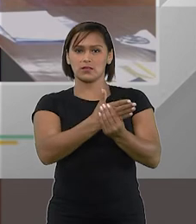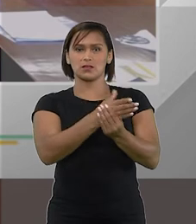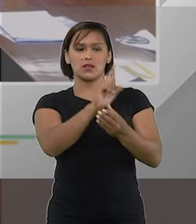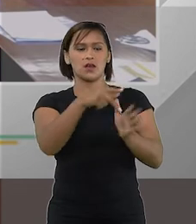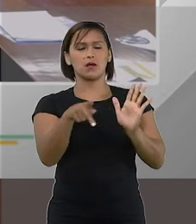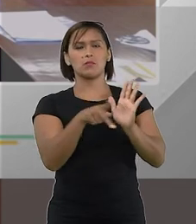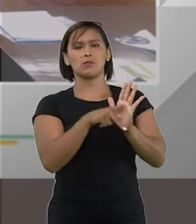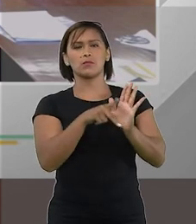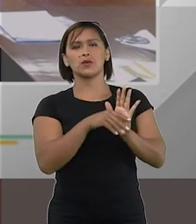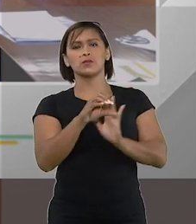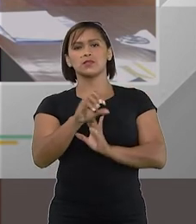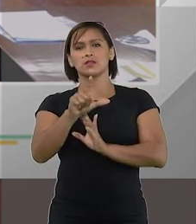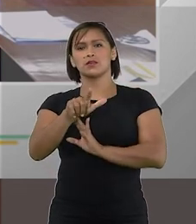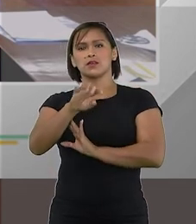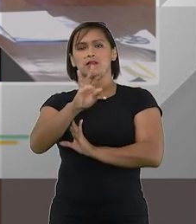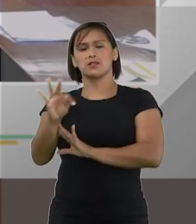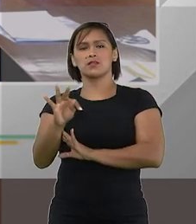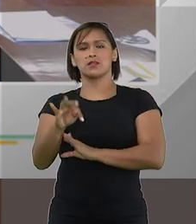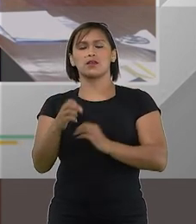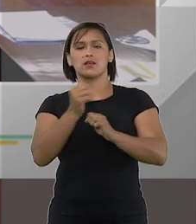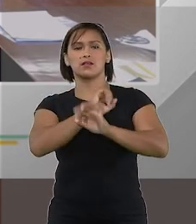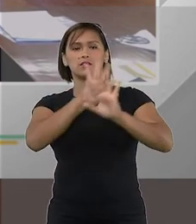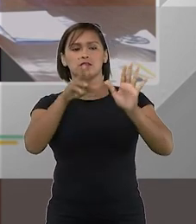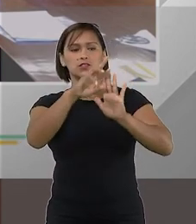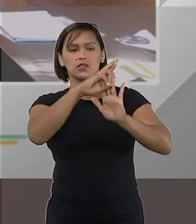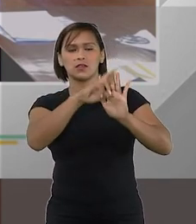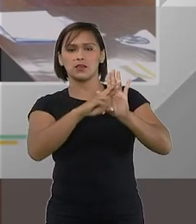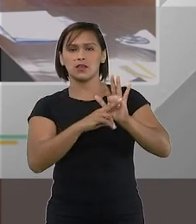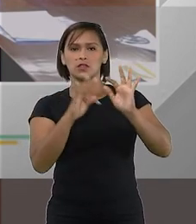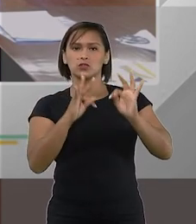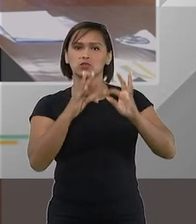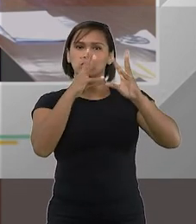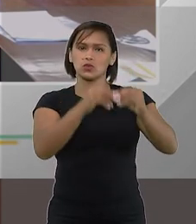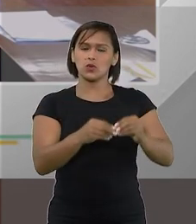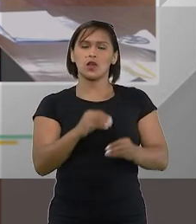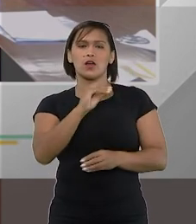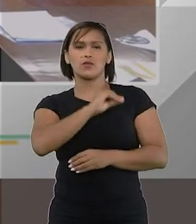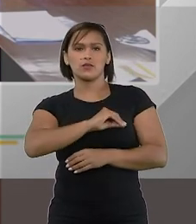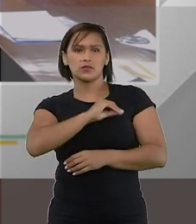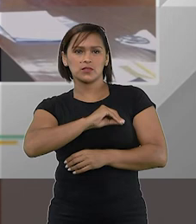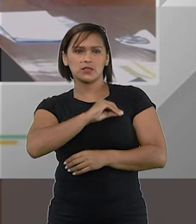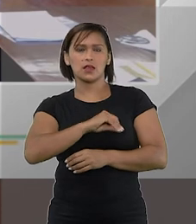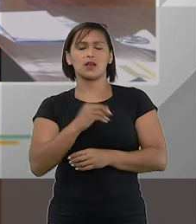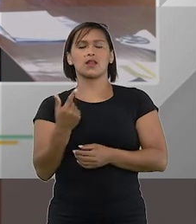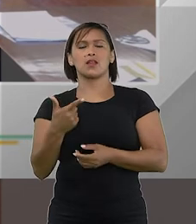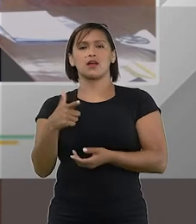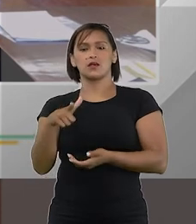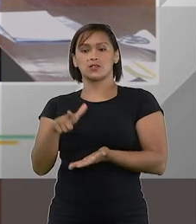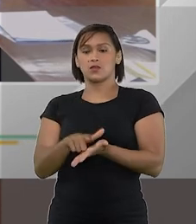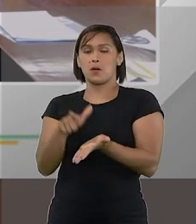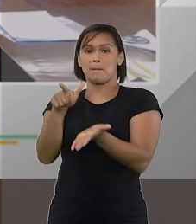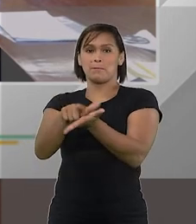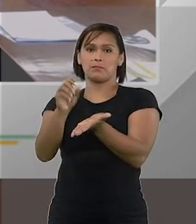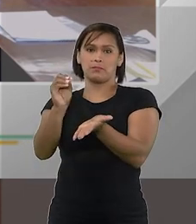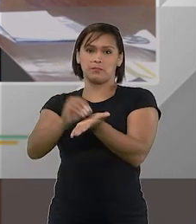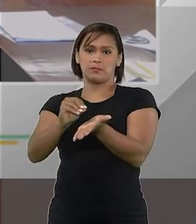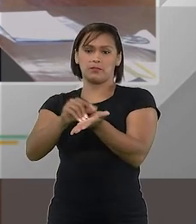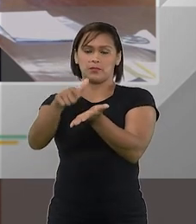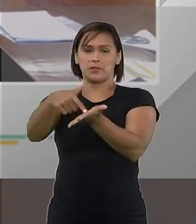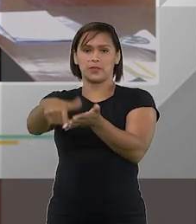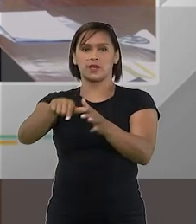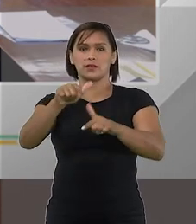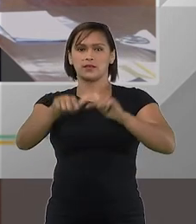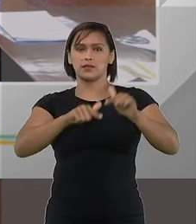caso a própria CLT é expressa ao dispor da totalidade dos salários devidos aos empregados e a